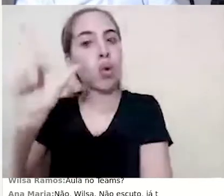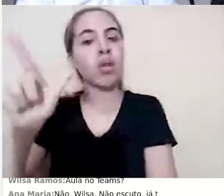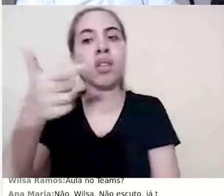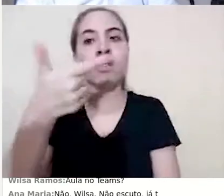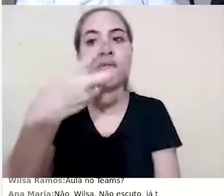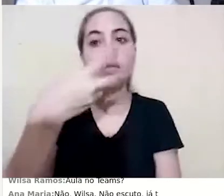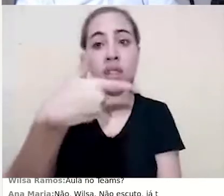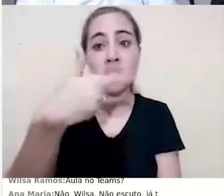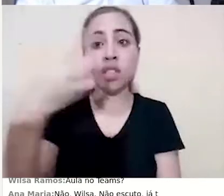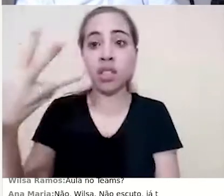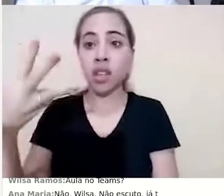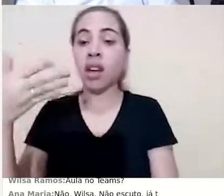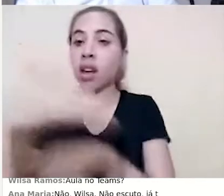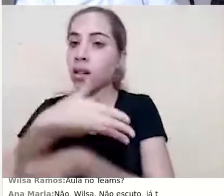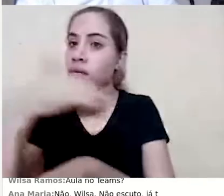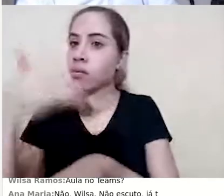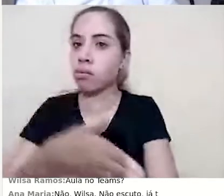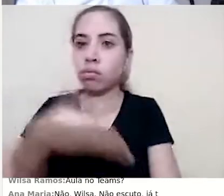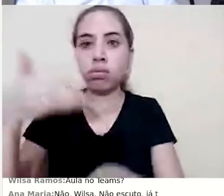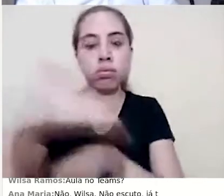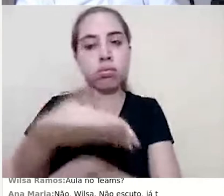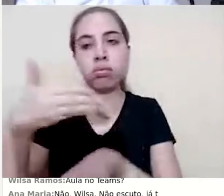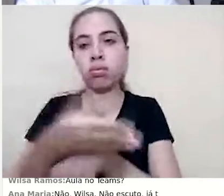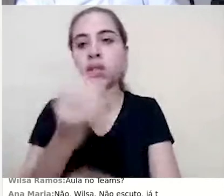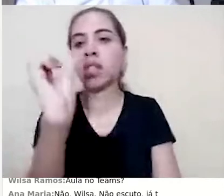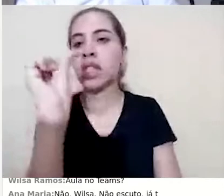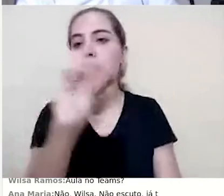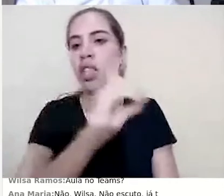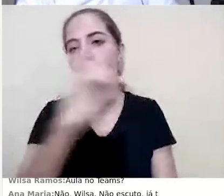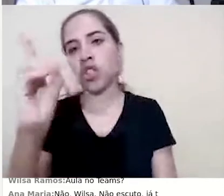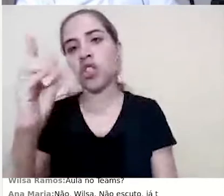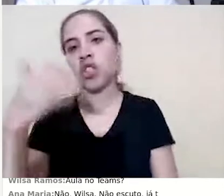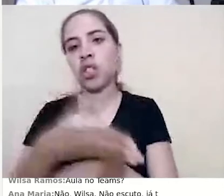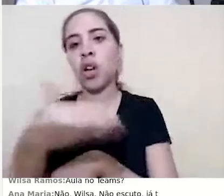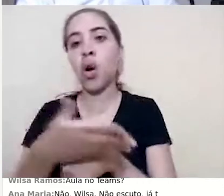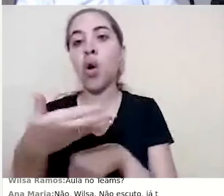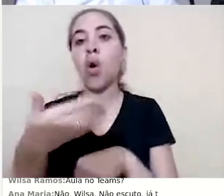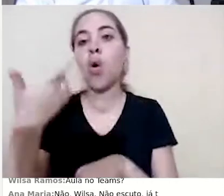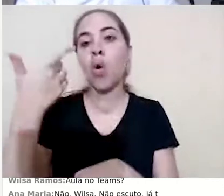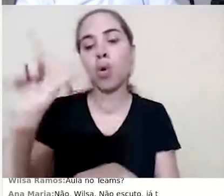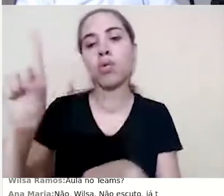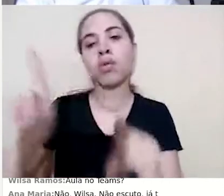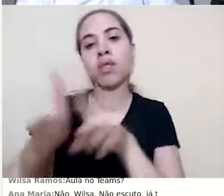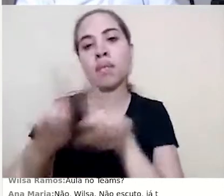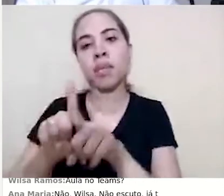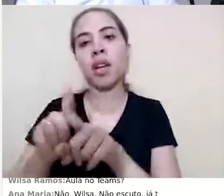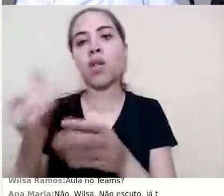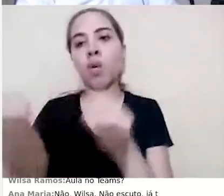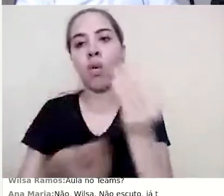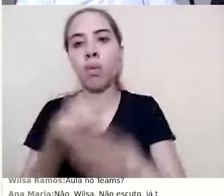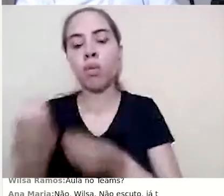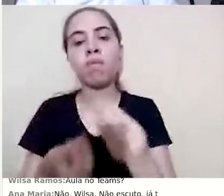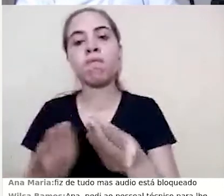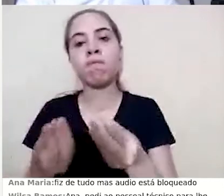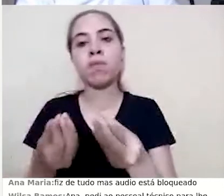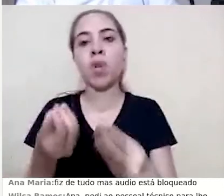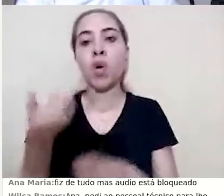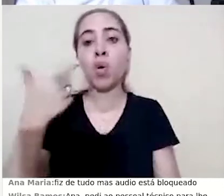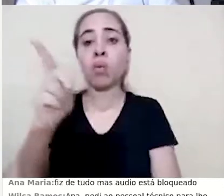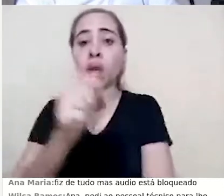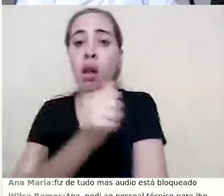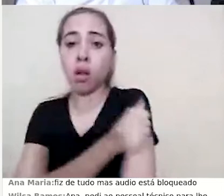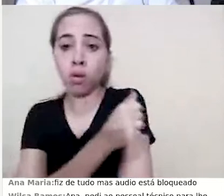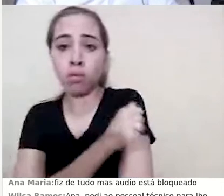teve seis dias de acesso. E ela já acessou oito recursos. Esse aluno que está com uma